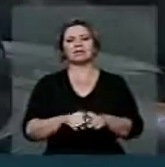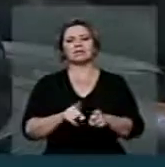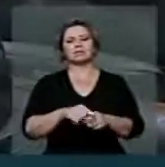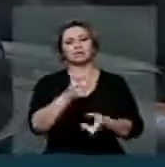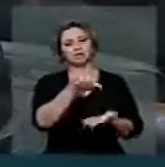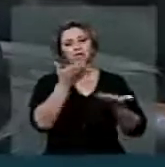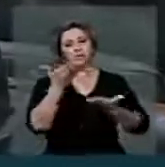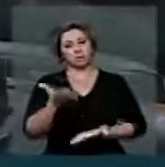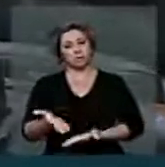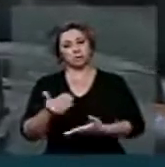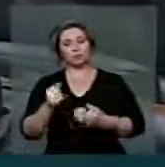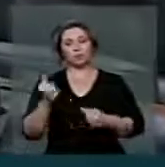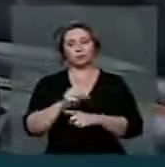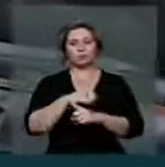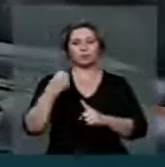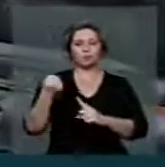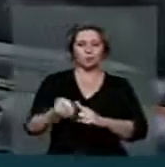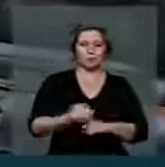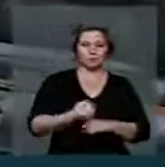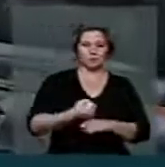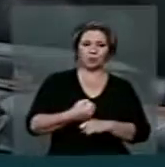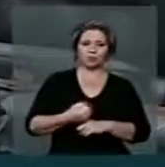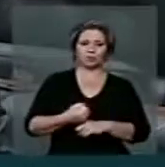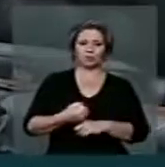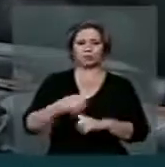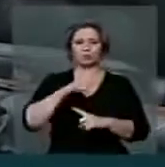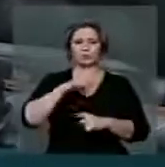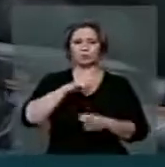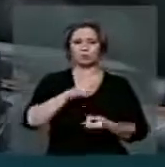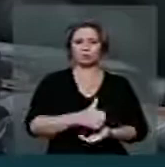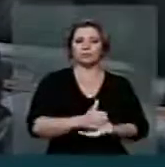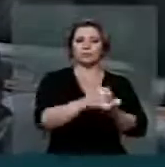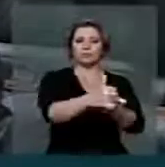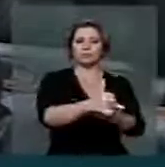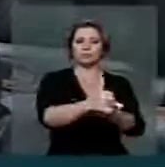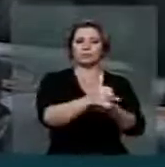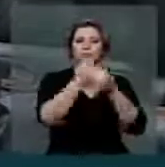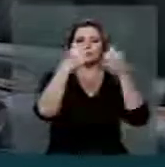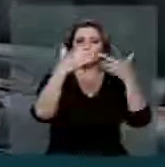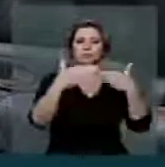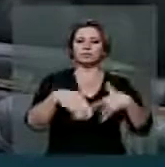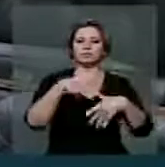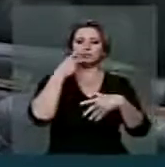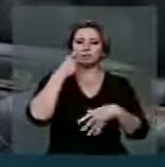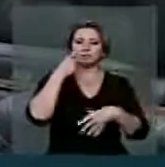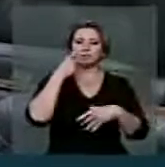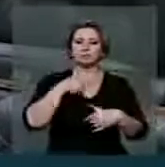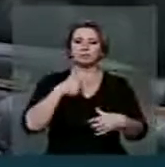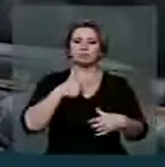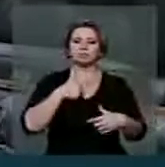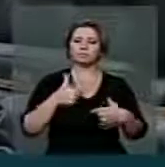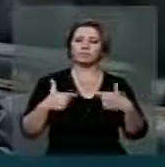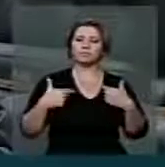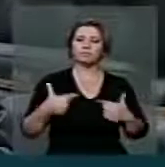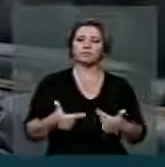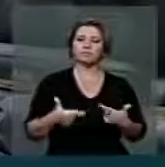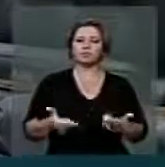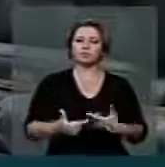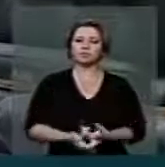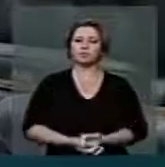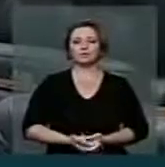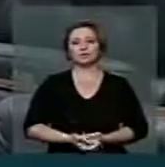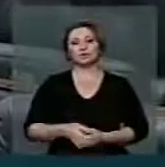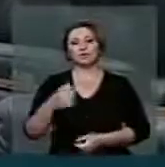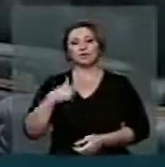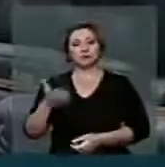traz aí, a sociedade brasileira apoia o pronunciamento de V. Exª. Eu tive o privilégio, deputado, de